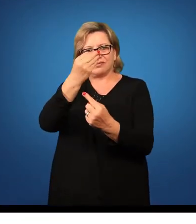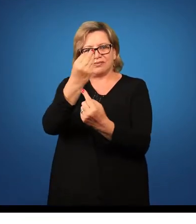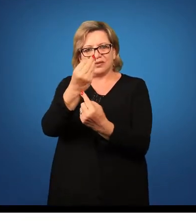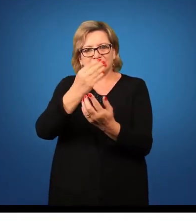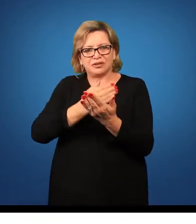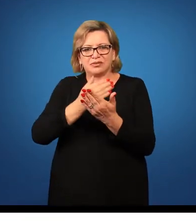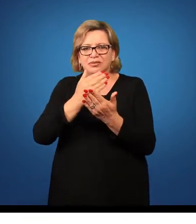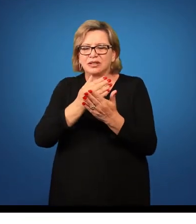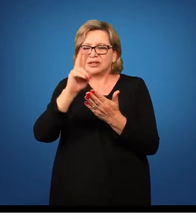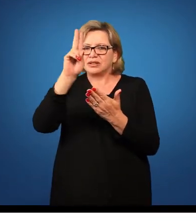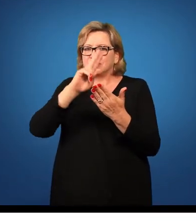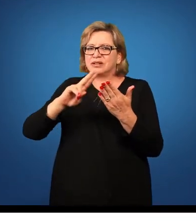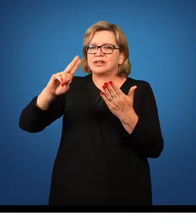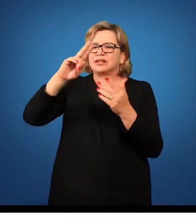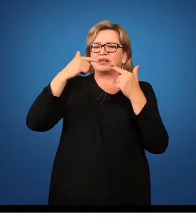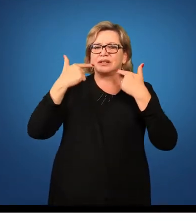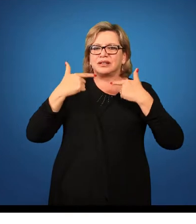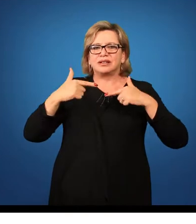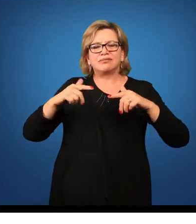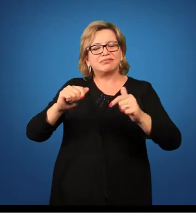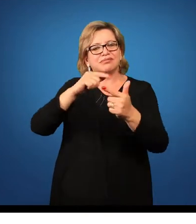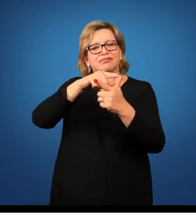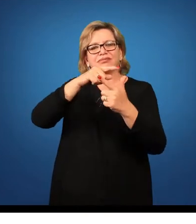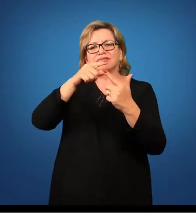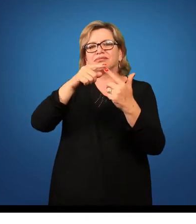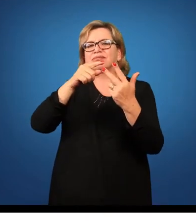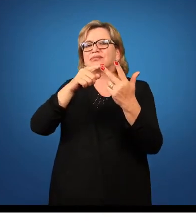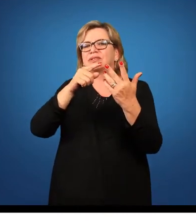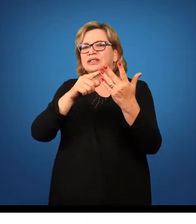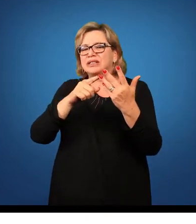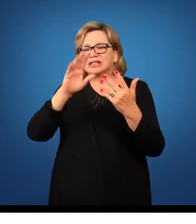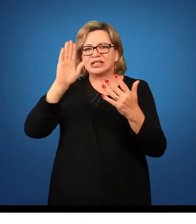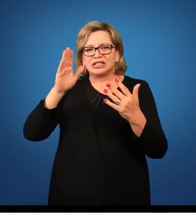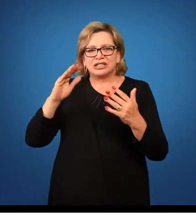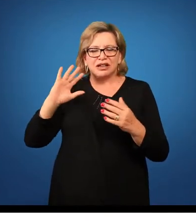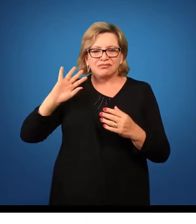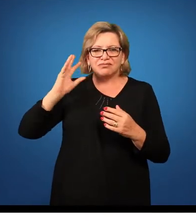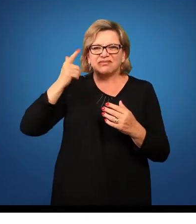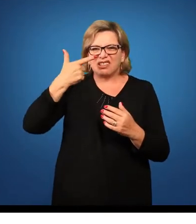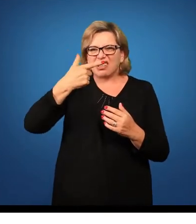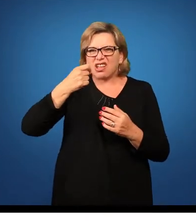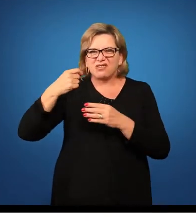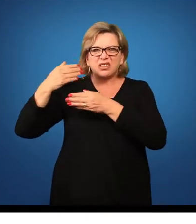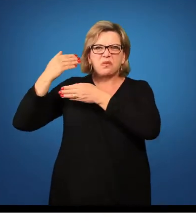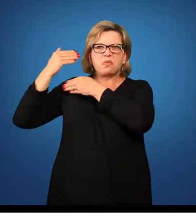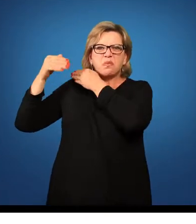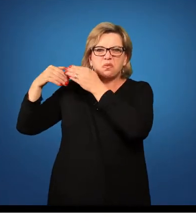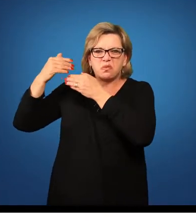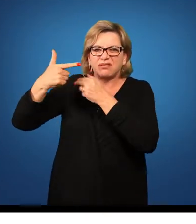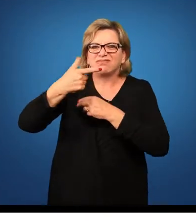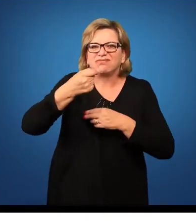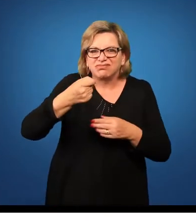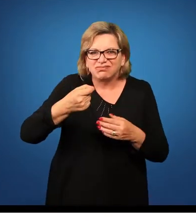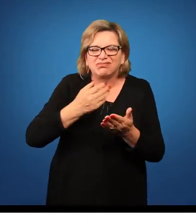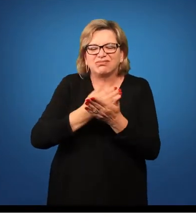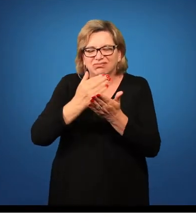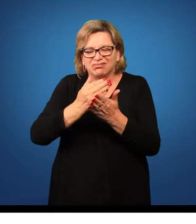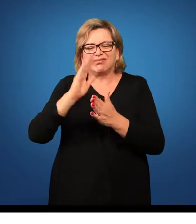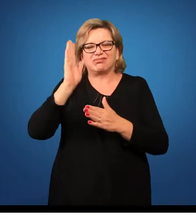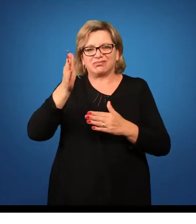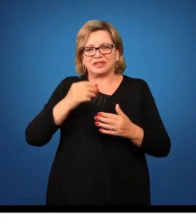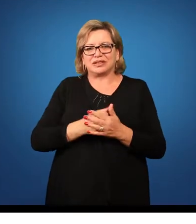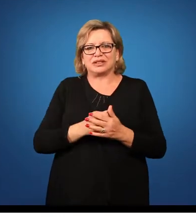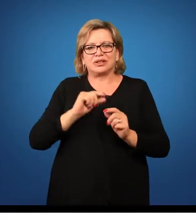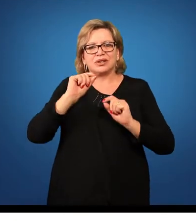das linguagens artísticas e isso já acontece há mais de duas décadas. O que de certa